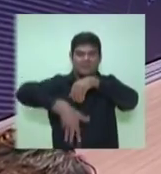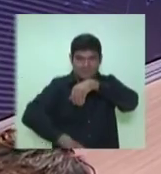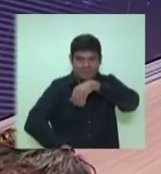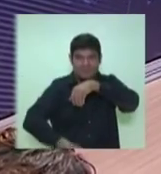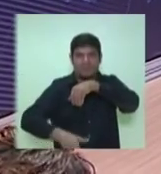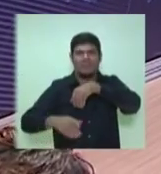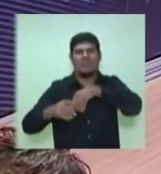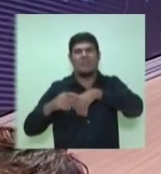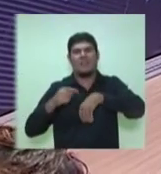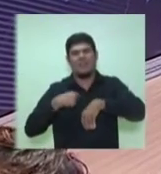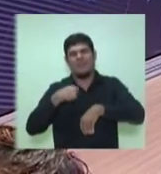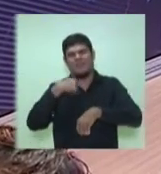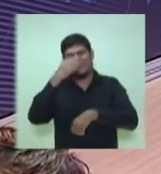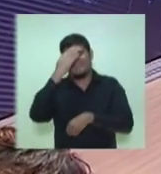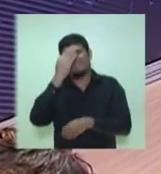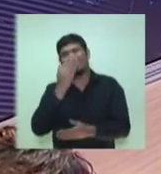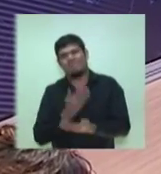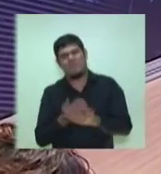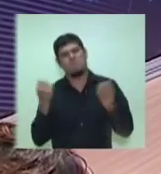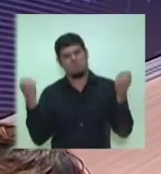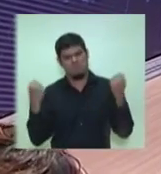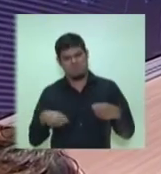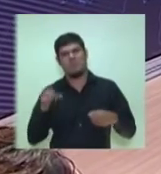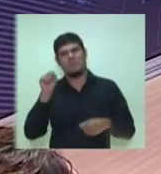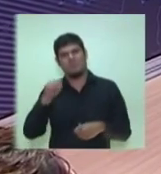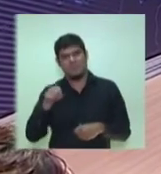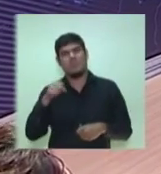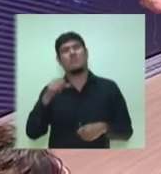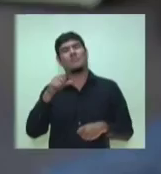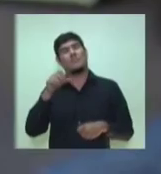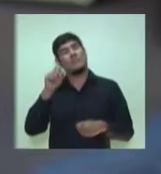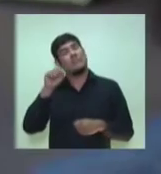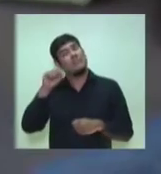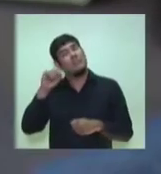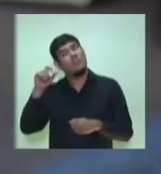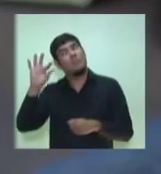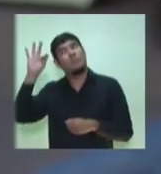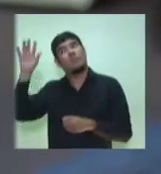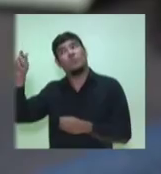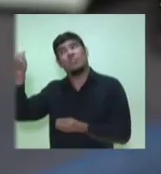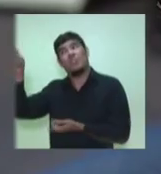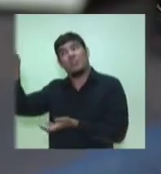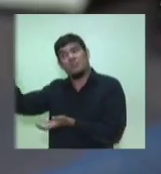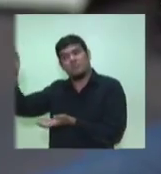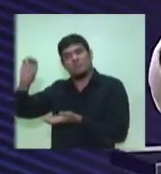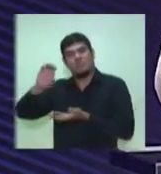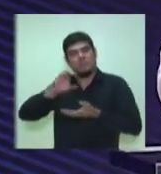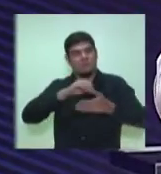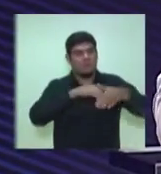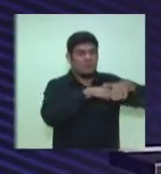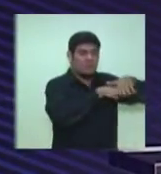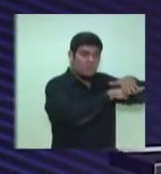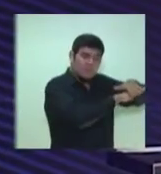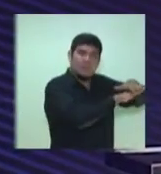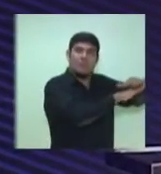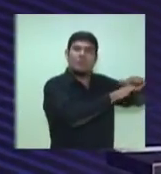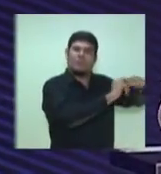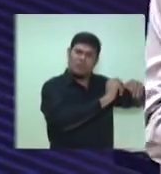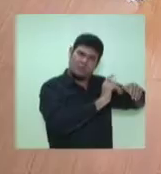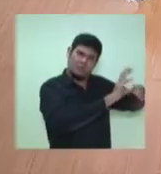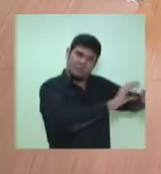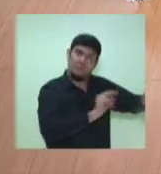Nós acreditamos que isso será possível, sim, com o dinheiro em caixa, que vai ser usado a partir do ano que vem, nós faremos muito mais avanços.